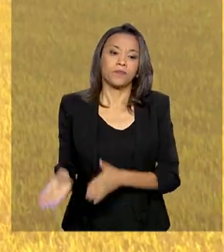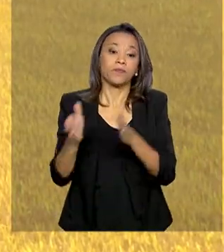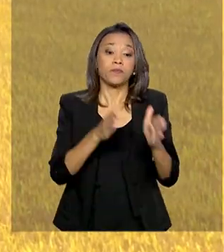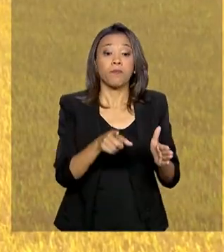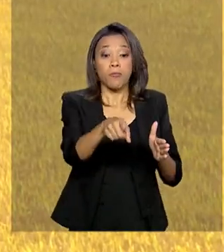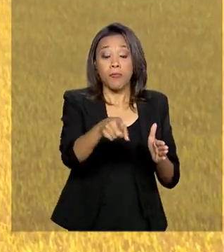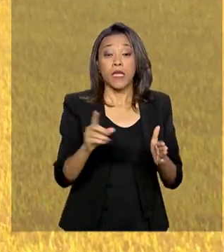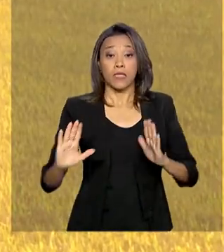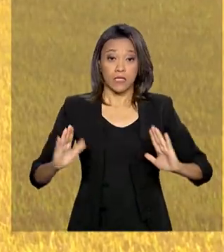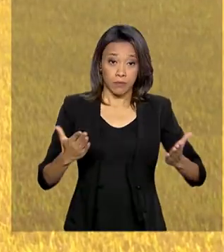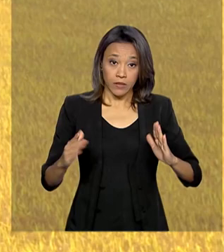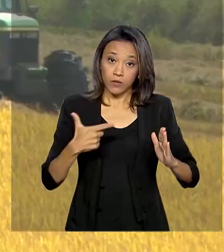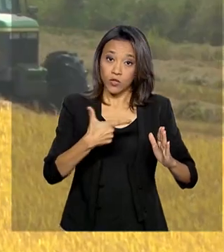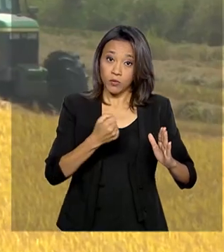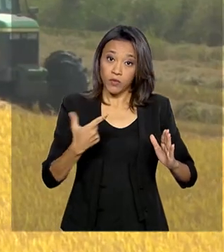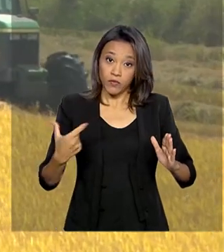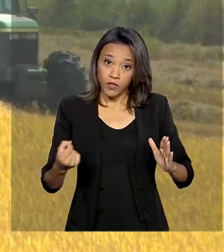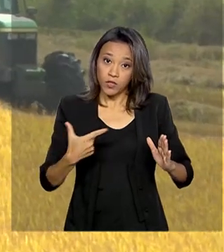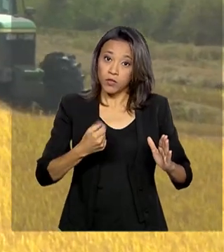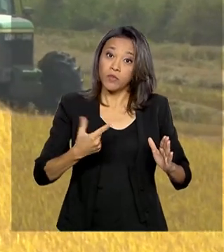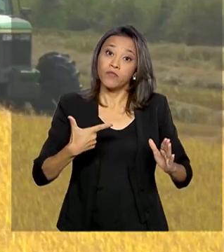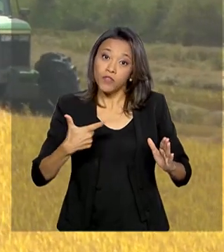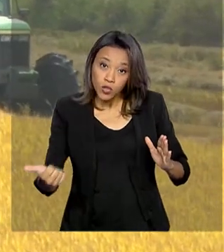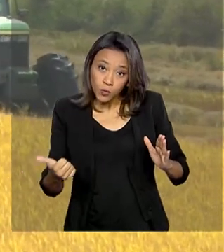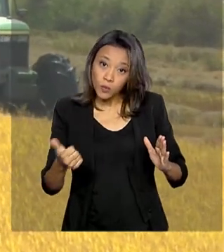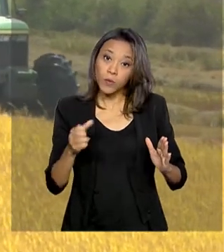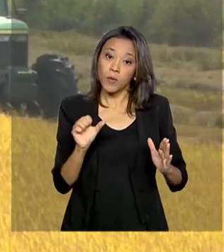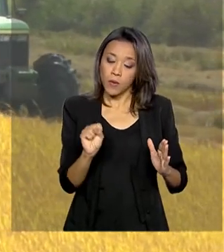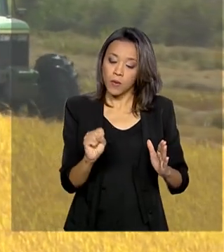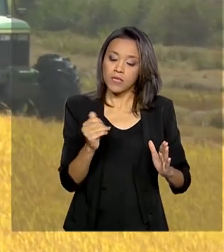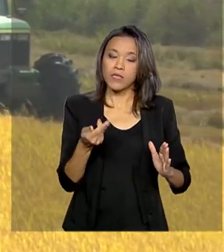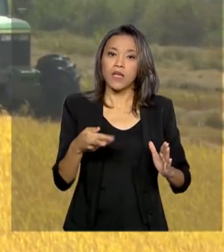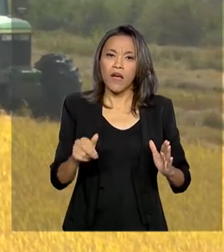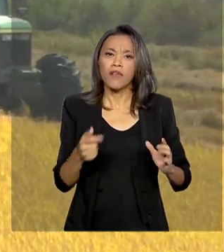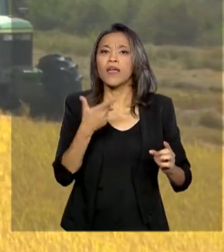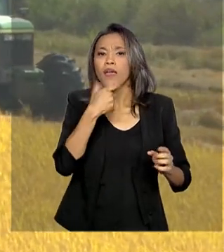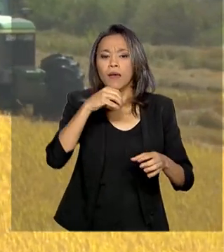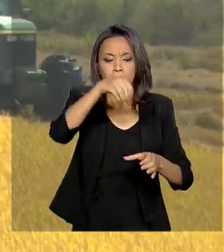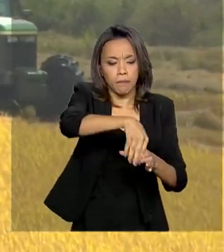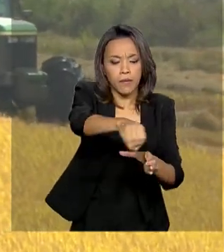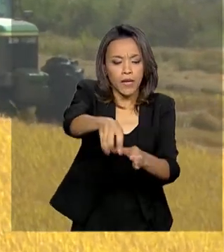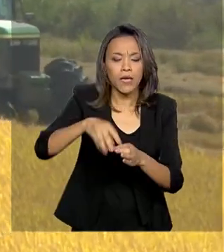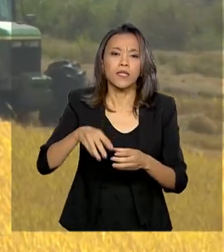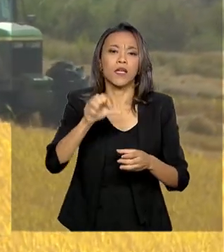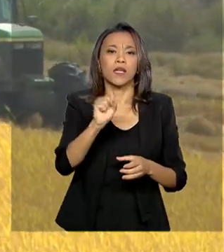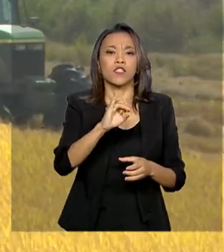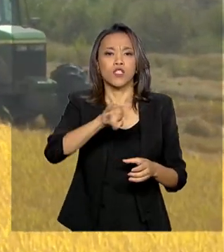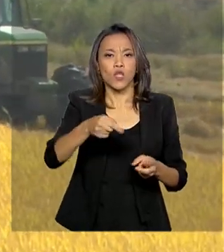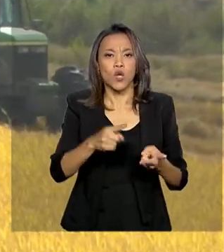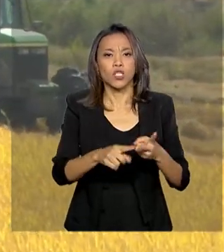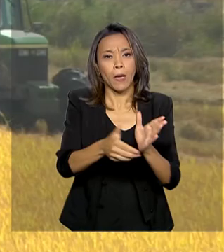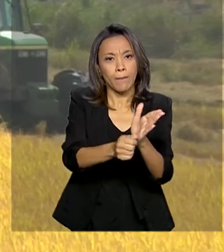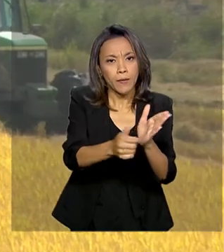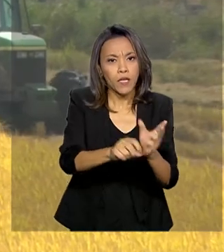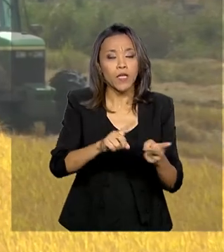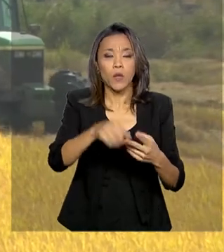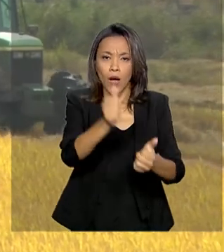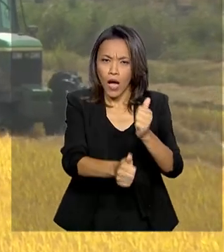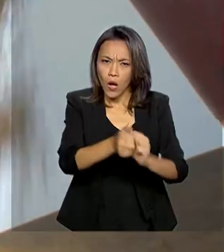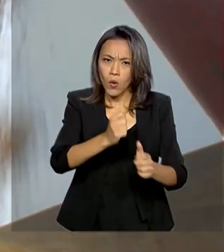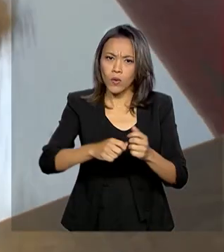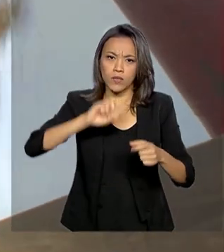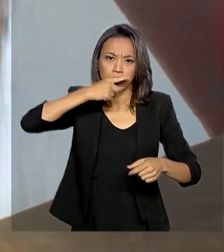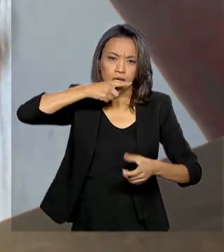safra 2020-2021 é destinada a quem planta soja, milho, algodão, café, arroz e cana-de